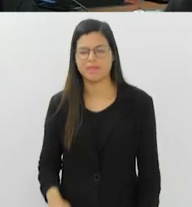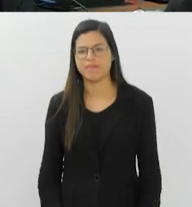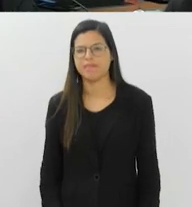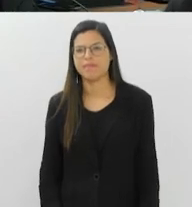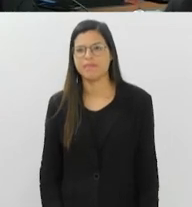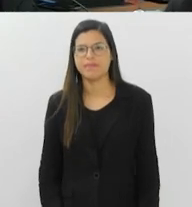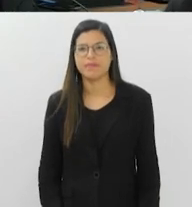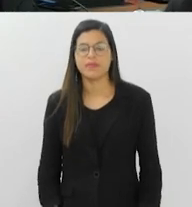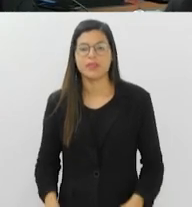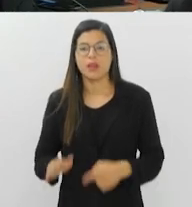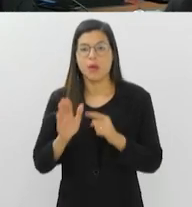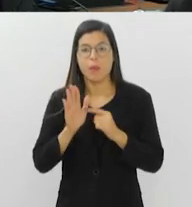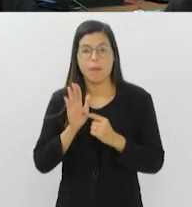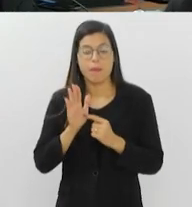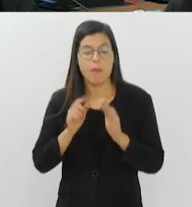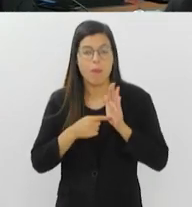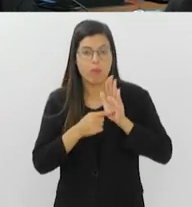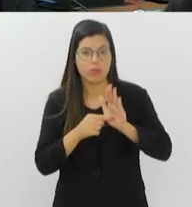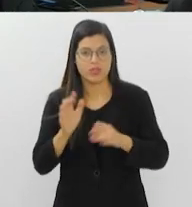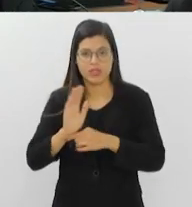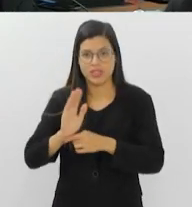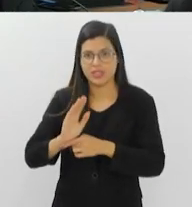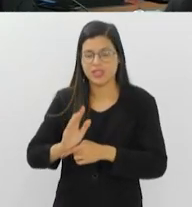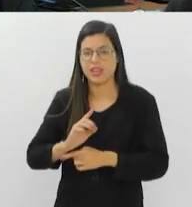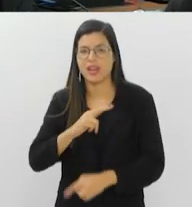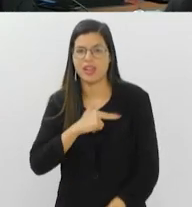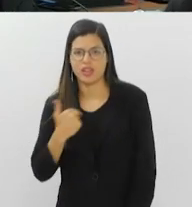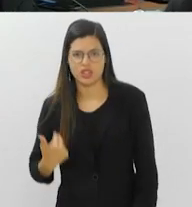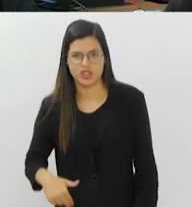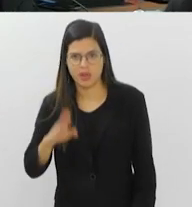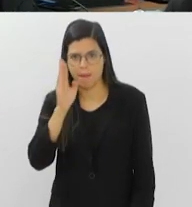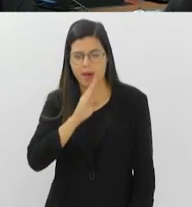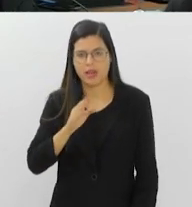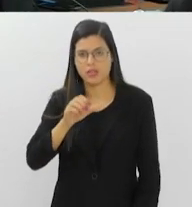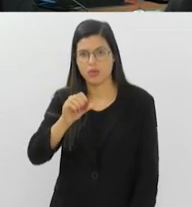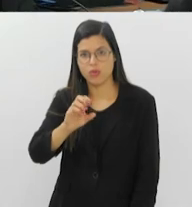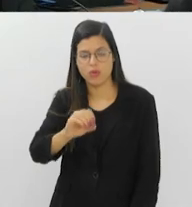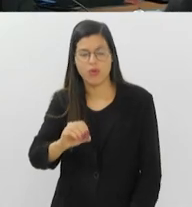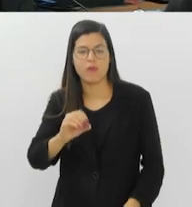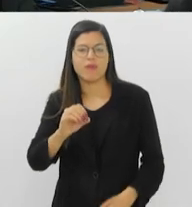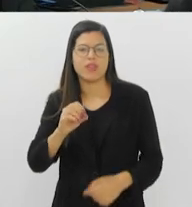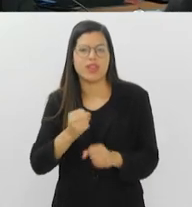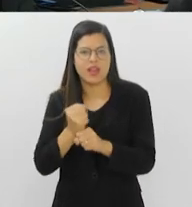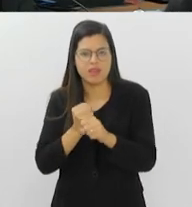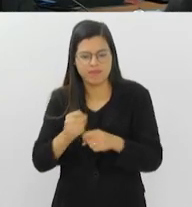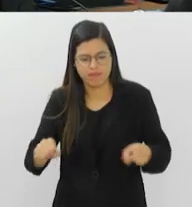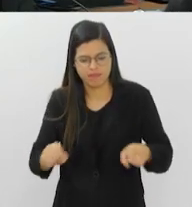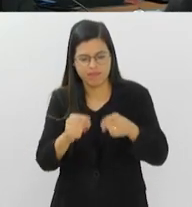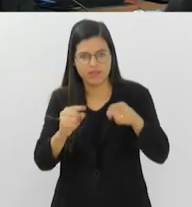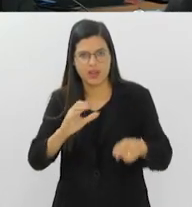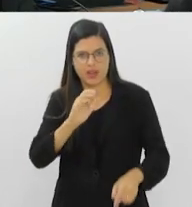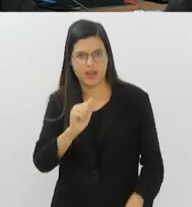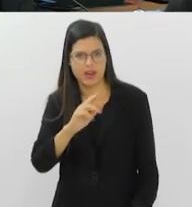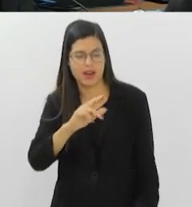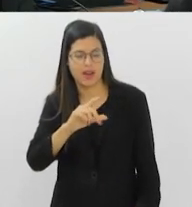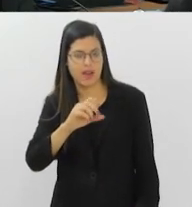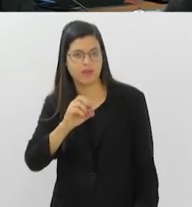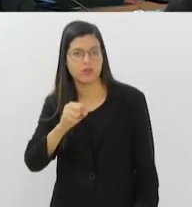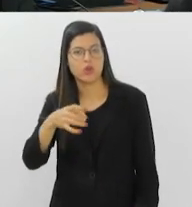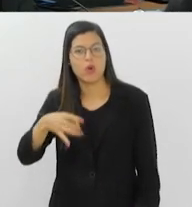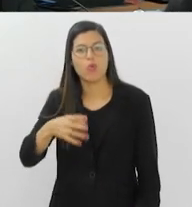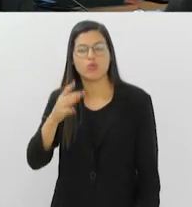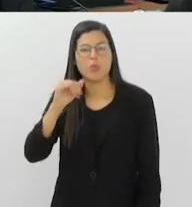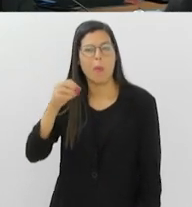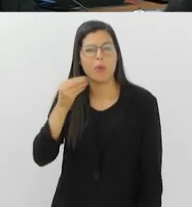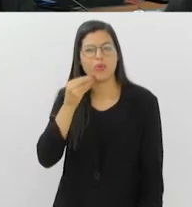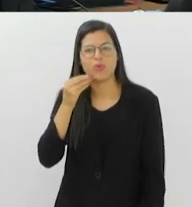Mostras de cinemas Tine Brasil, concerto em homenagem aos 90 anos do maestro Carlos Eduardo Prats, e a última oportunidade para conferir